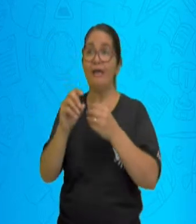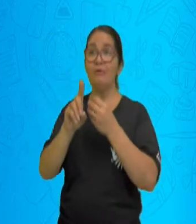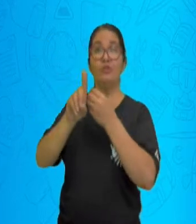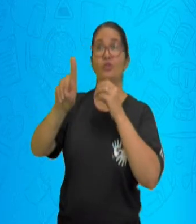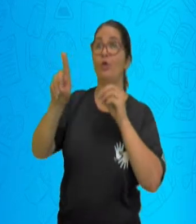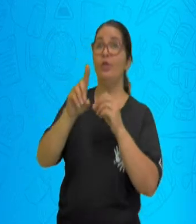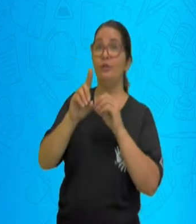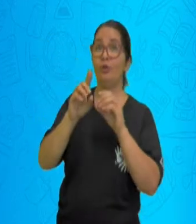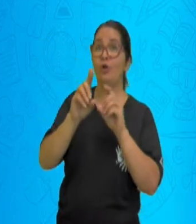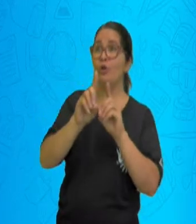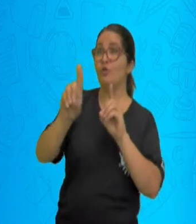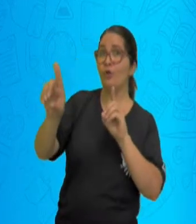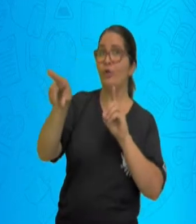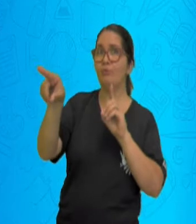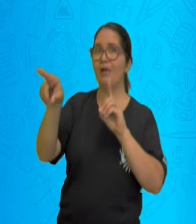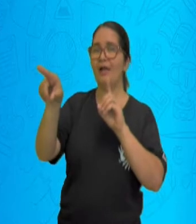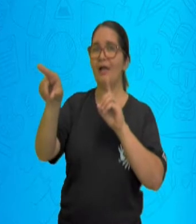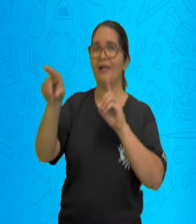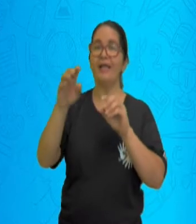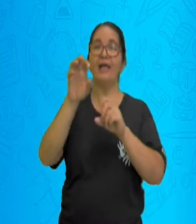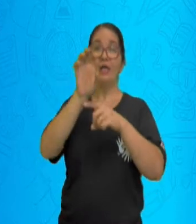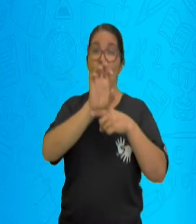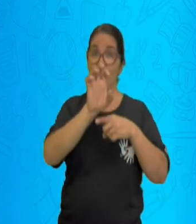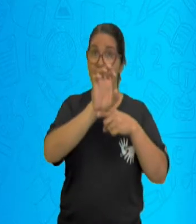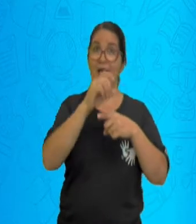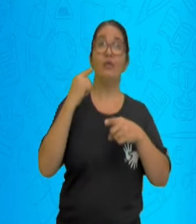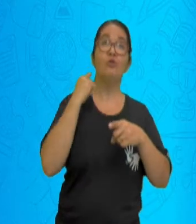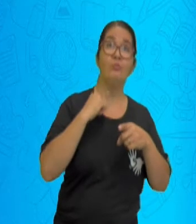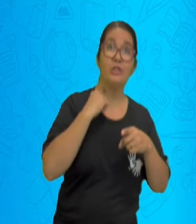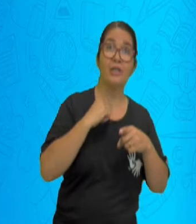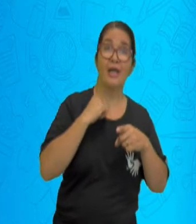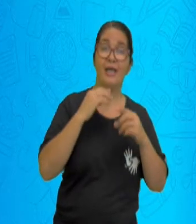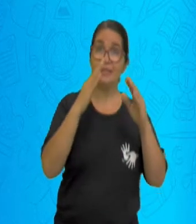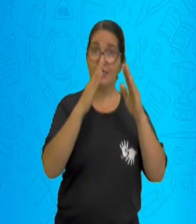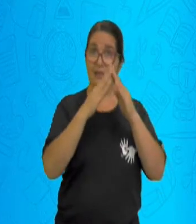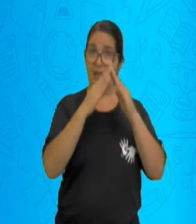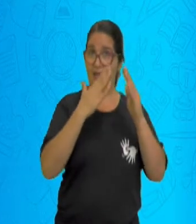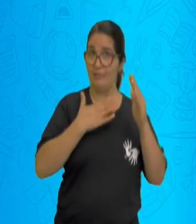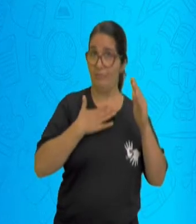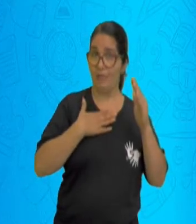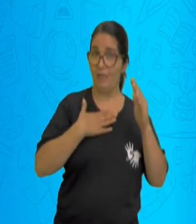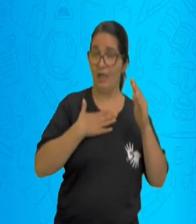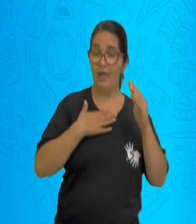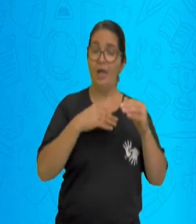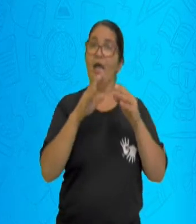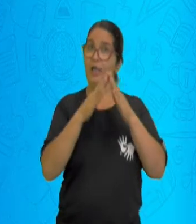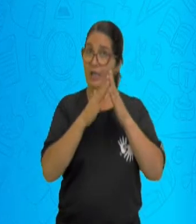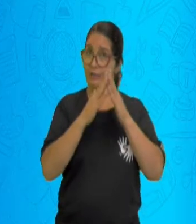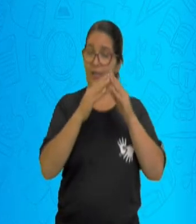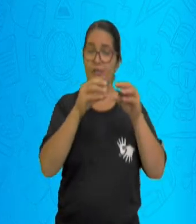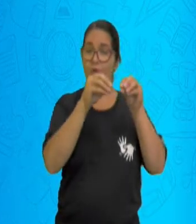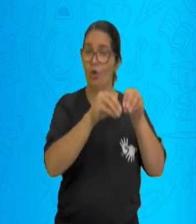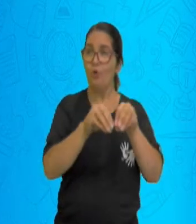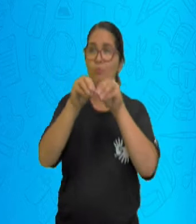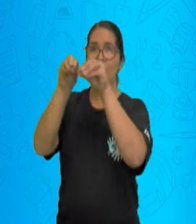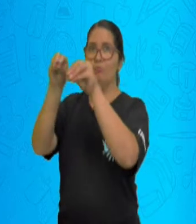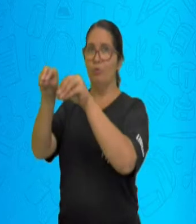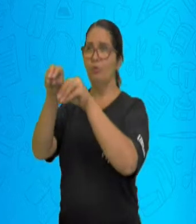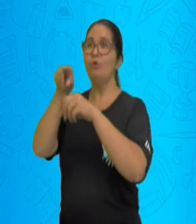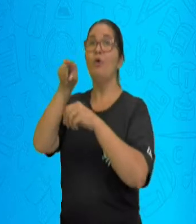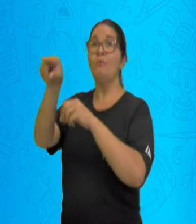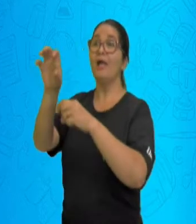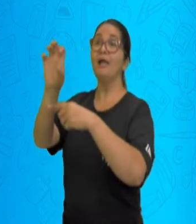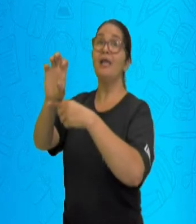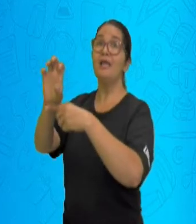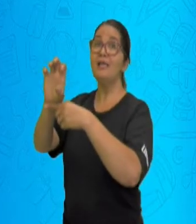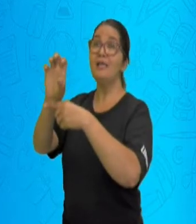e estou indo morar no estado de Espírito Santo. Eu não estou rompendo as barreiras, o território do nosso